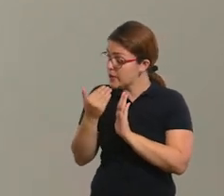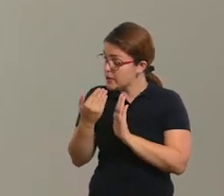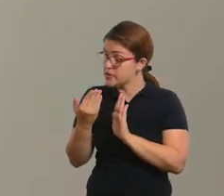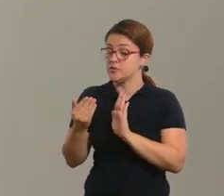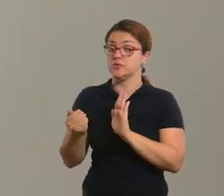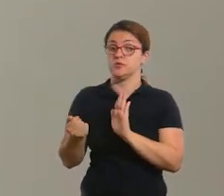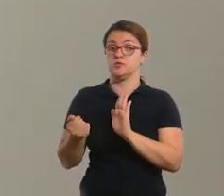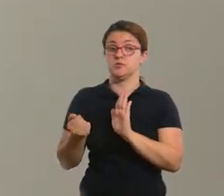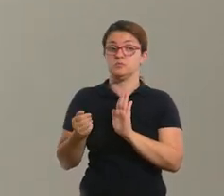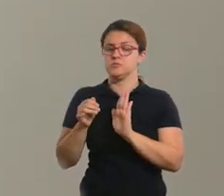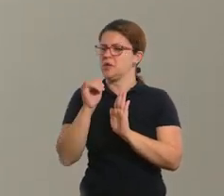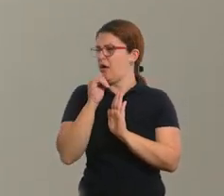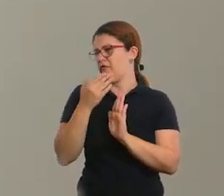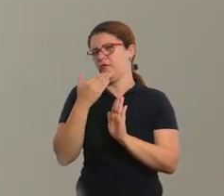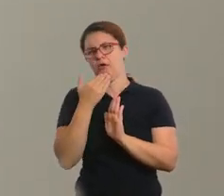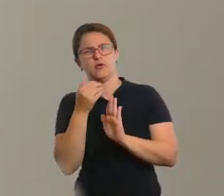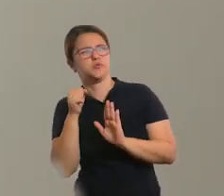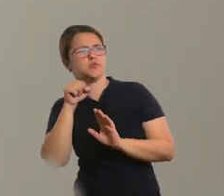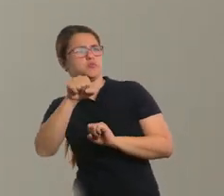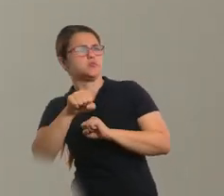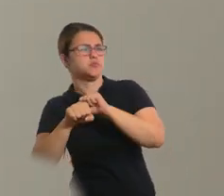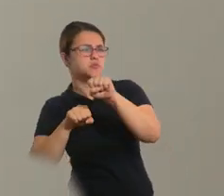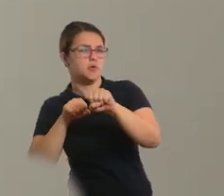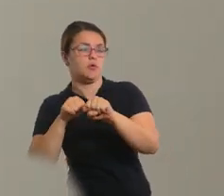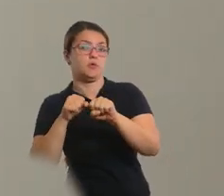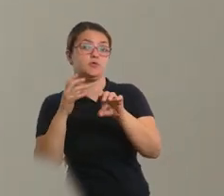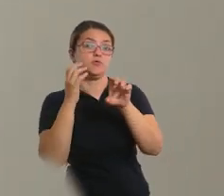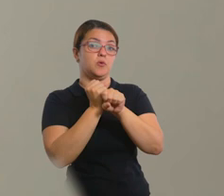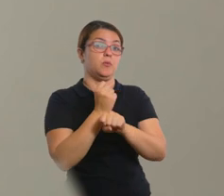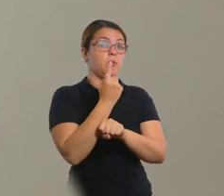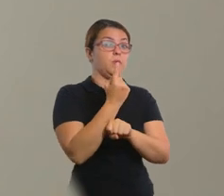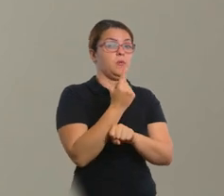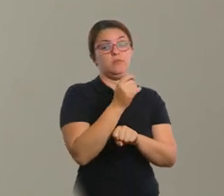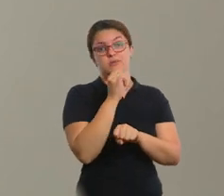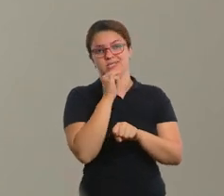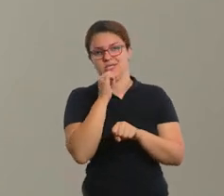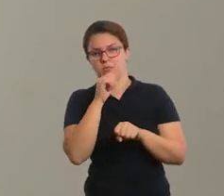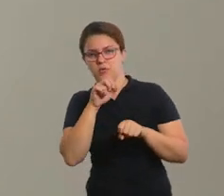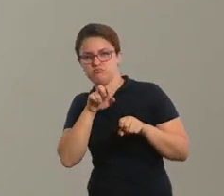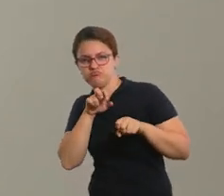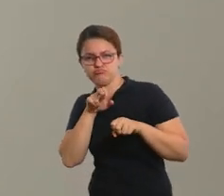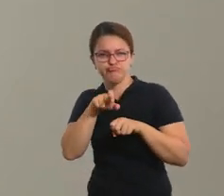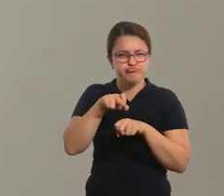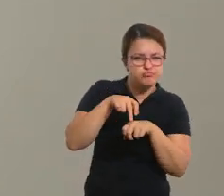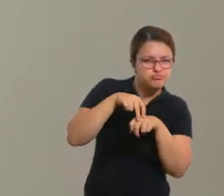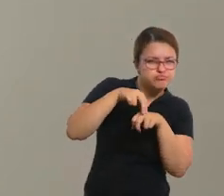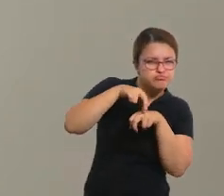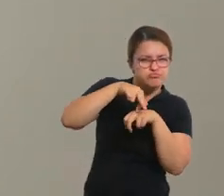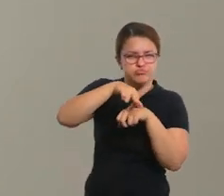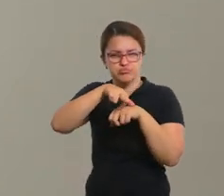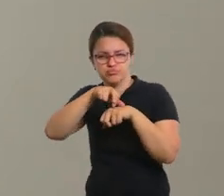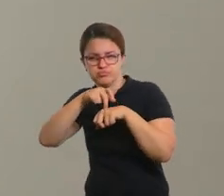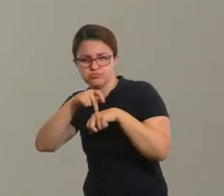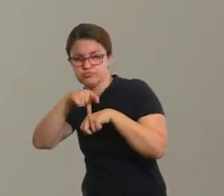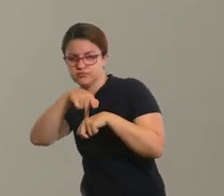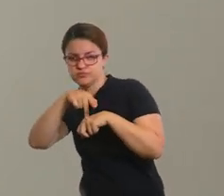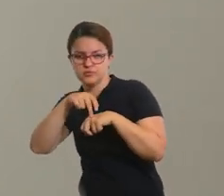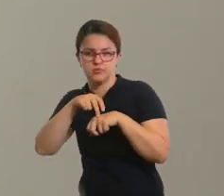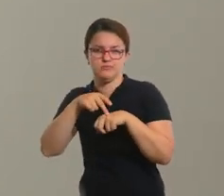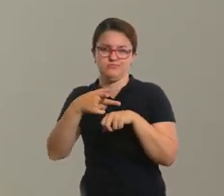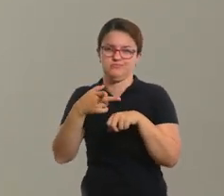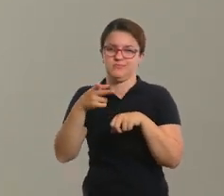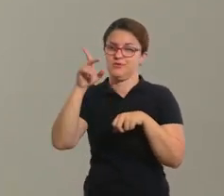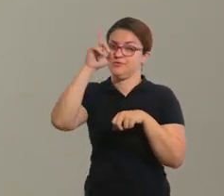você acha fácil? Ah, eu acho o soco fácil. Então, o fácil vale um ponto. Ah, o chute eu acho difícil nessa altura. Então,